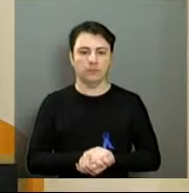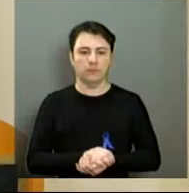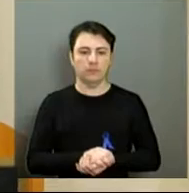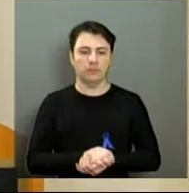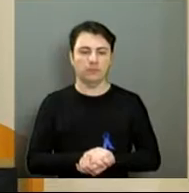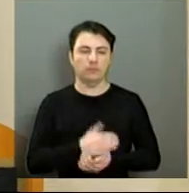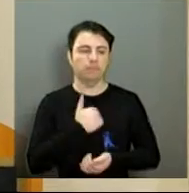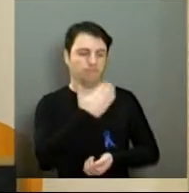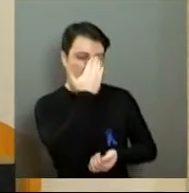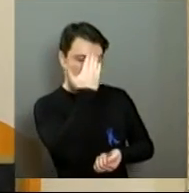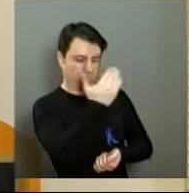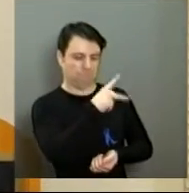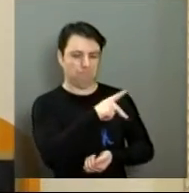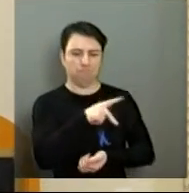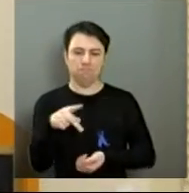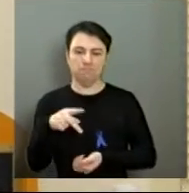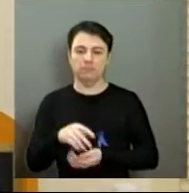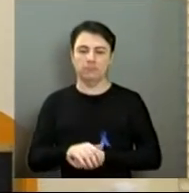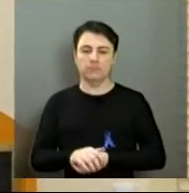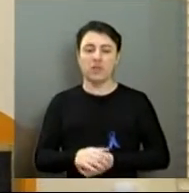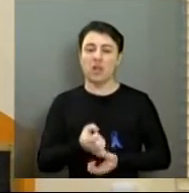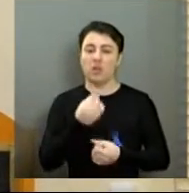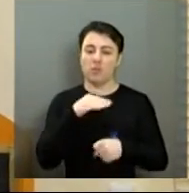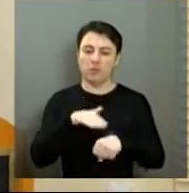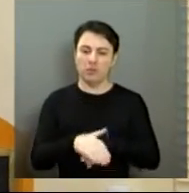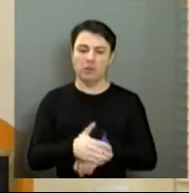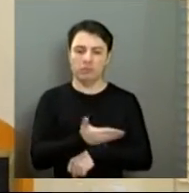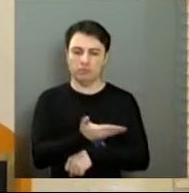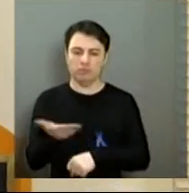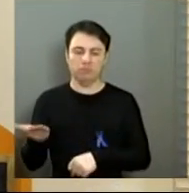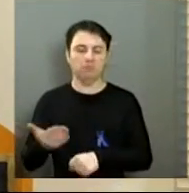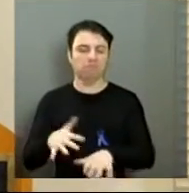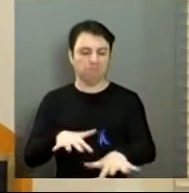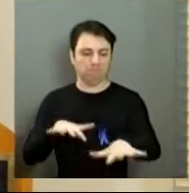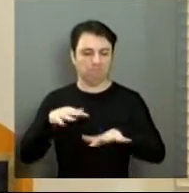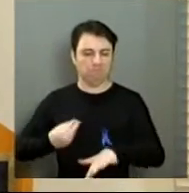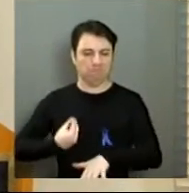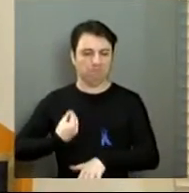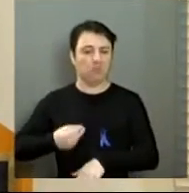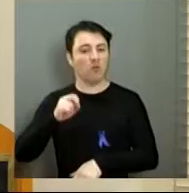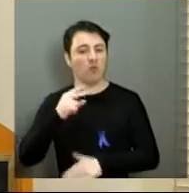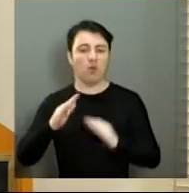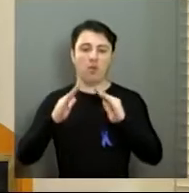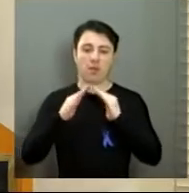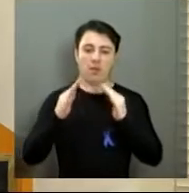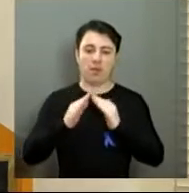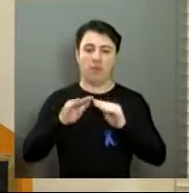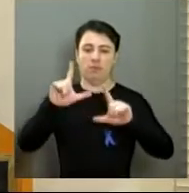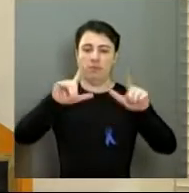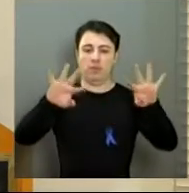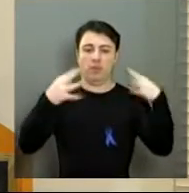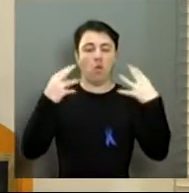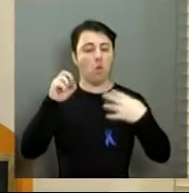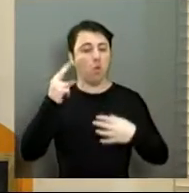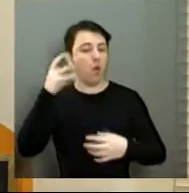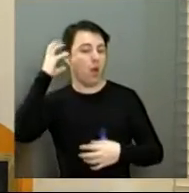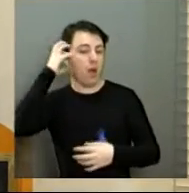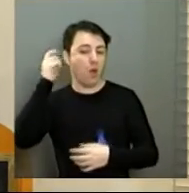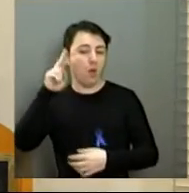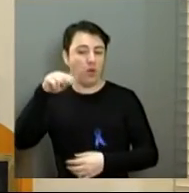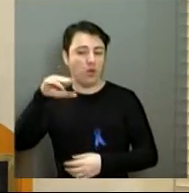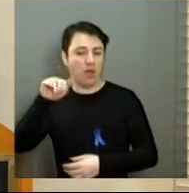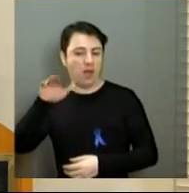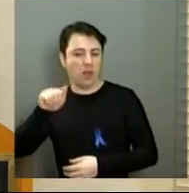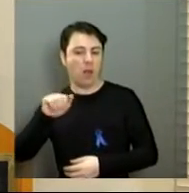Muito obrigada, senhor presidente. Muito boa noite a todos os presentes no plenário, quem nos acompanha em casa, quem nos ouve pela Rádio Niara,